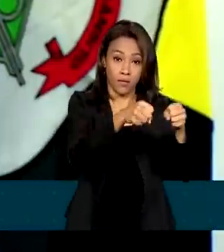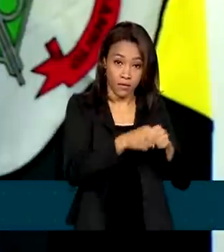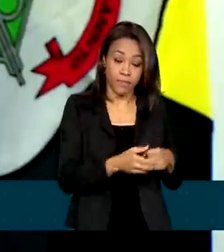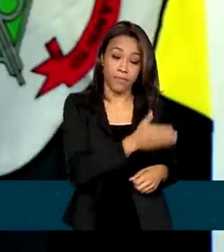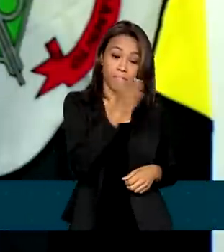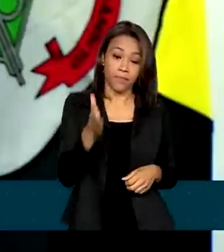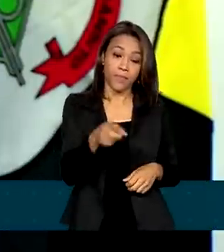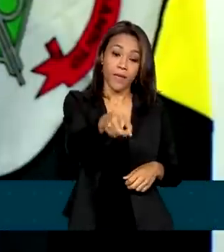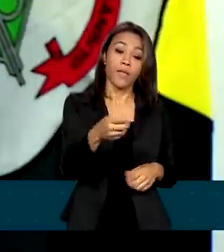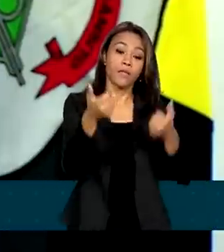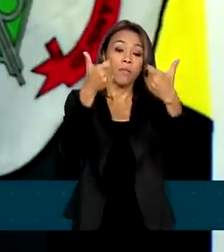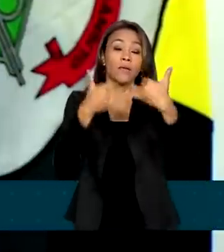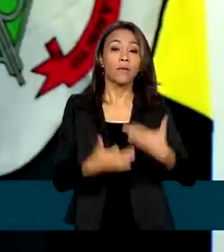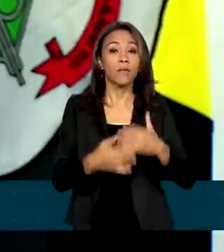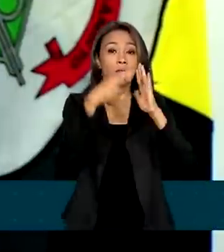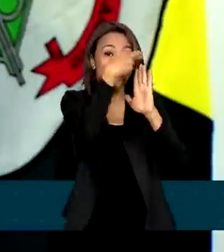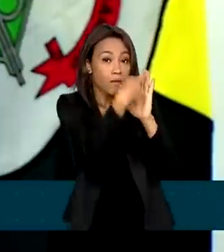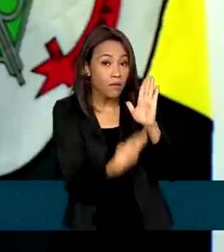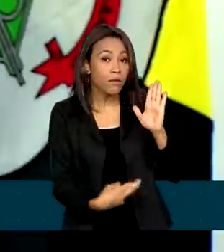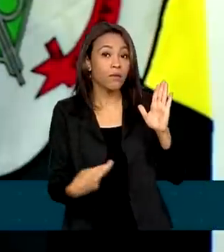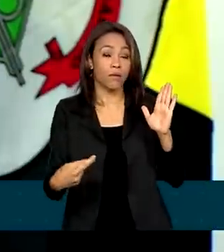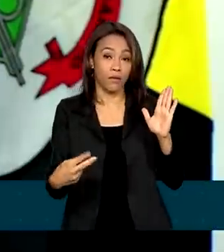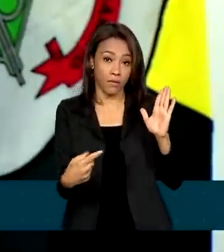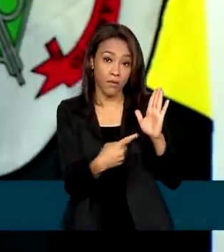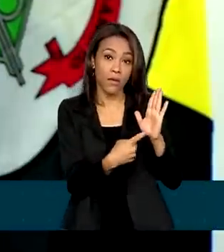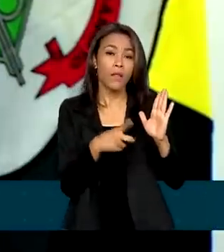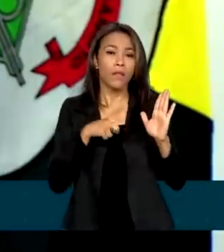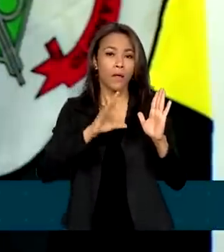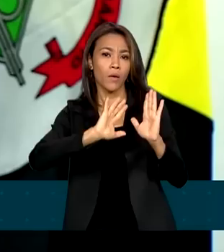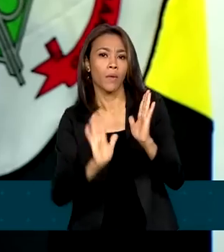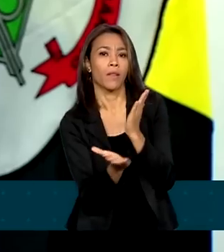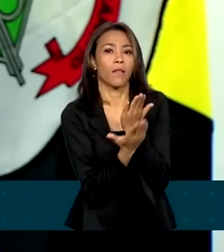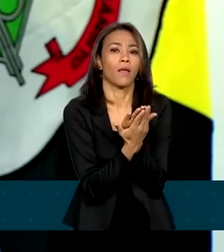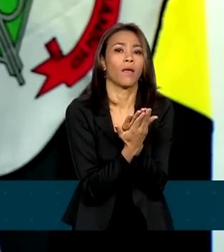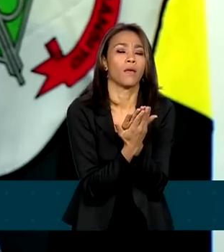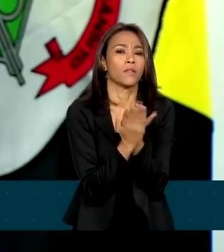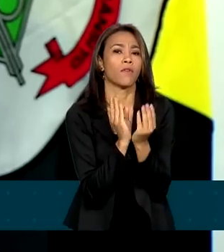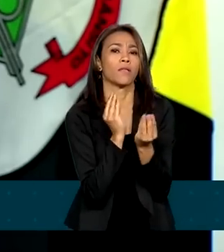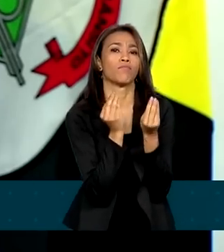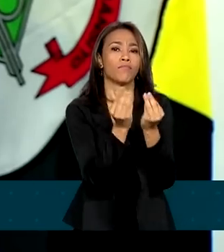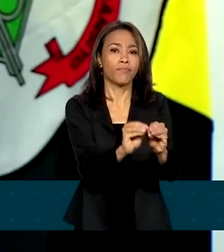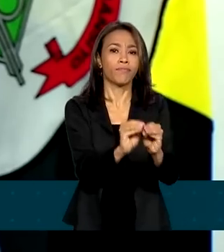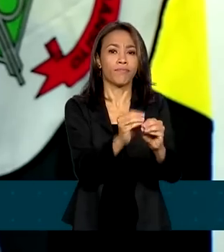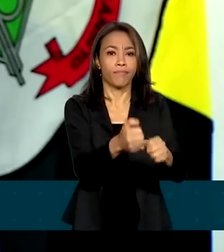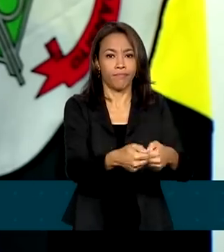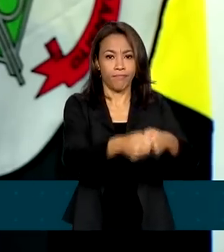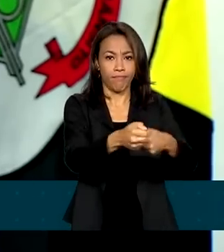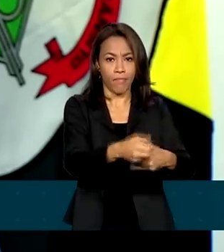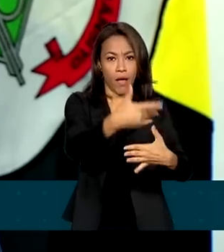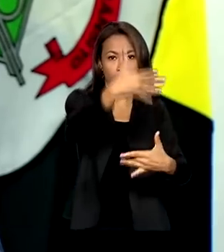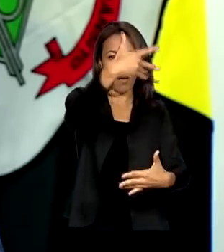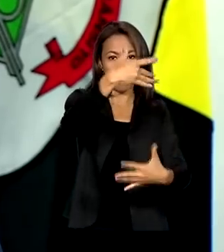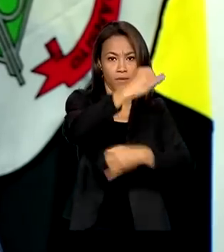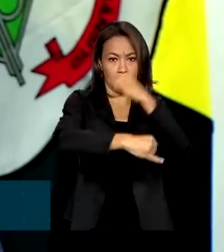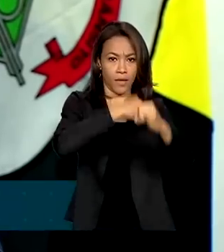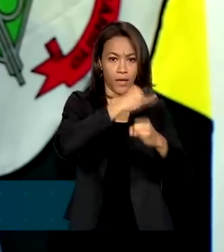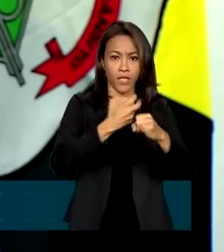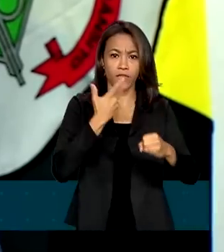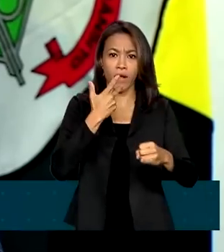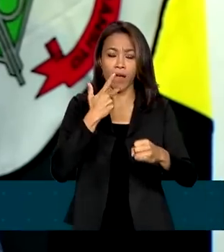também como anexo na internet, onde dizia que a tomada do poder,